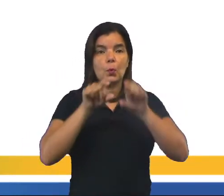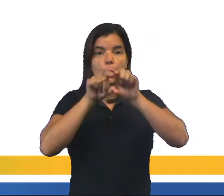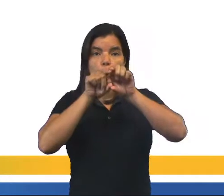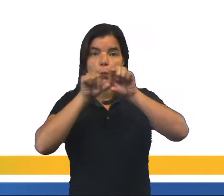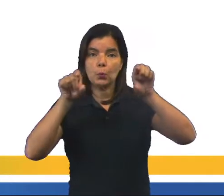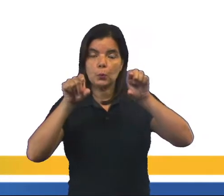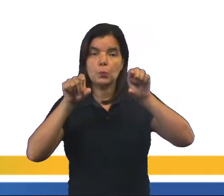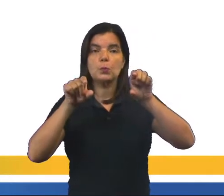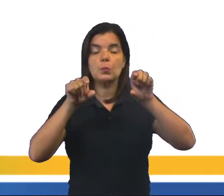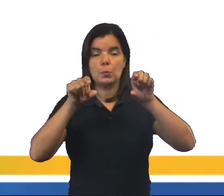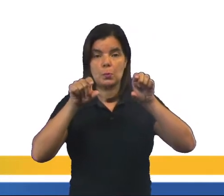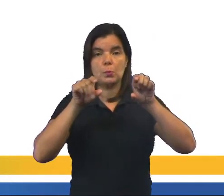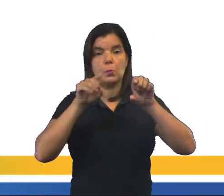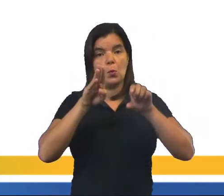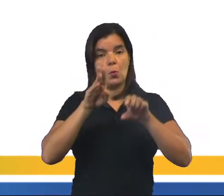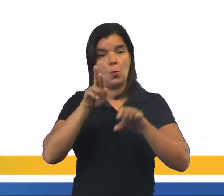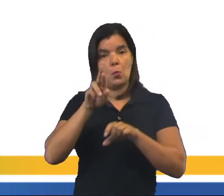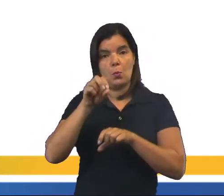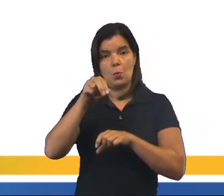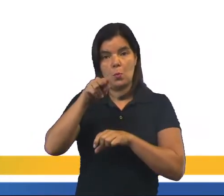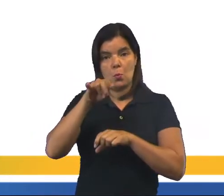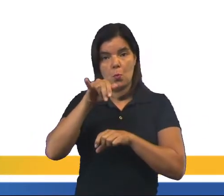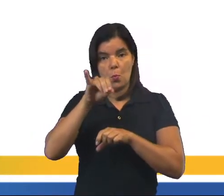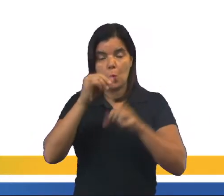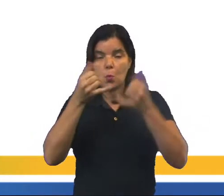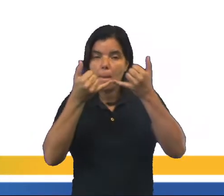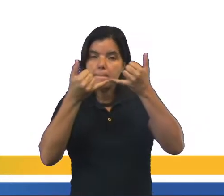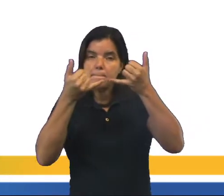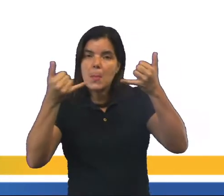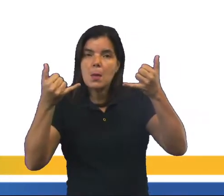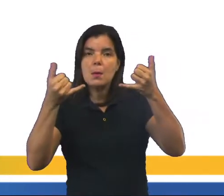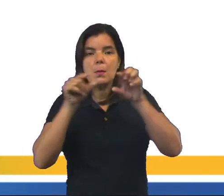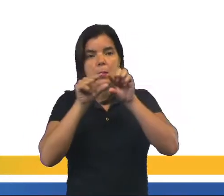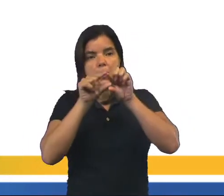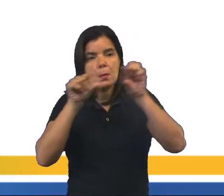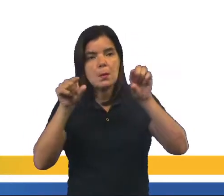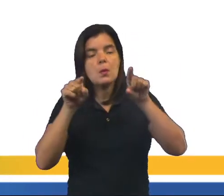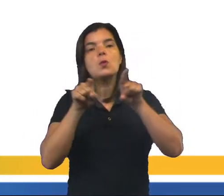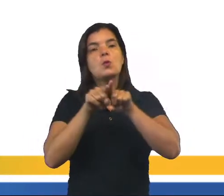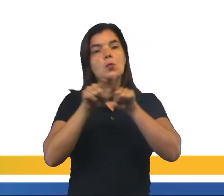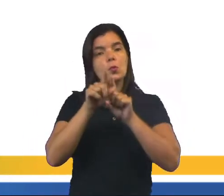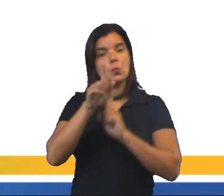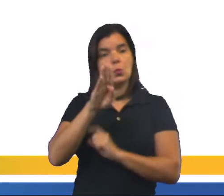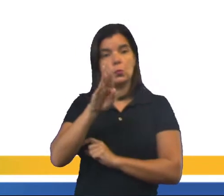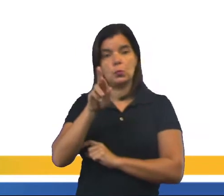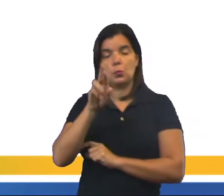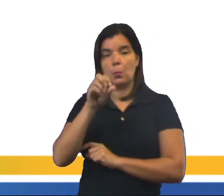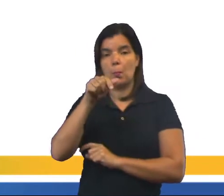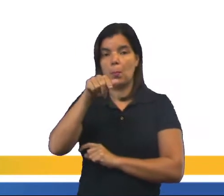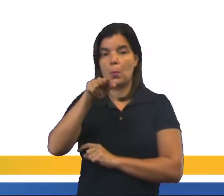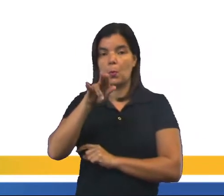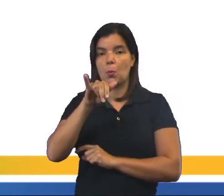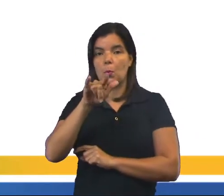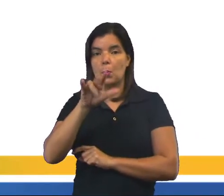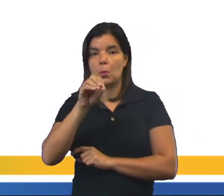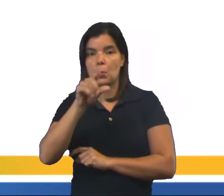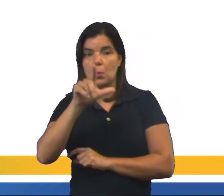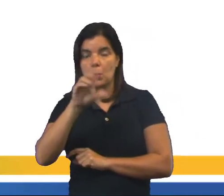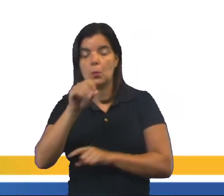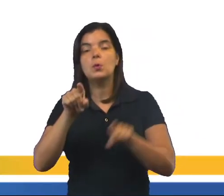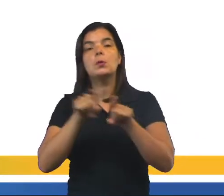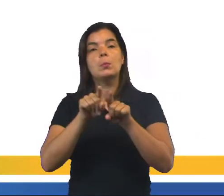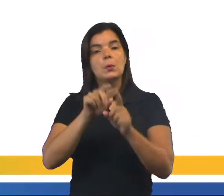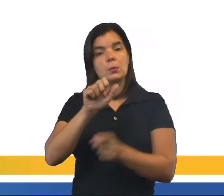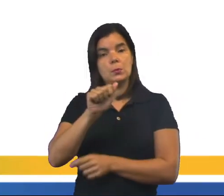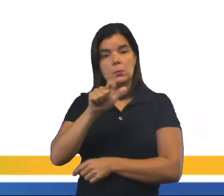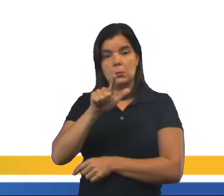Os bronquílios, né? Que são já bem mais finos. E os bronquílios terminais. E aí vem os alvéolos, né?